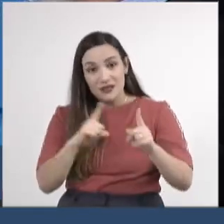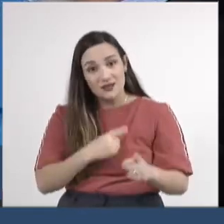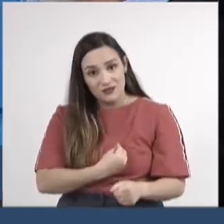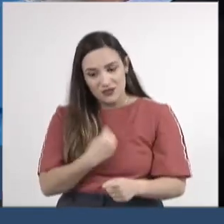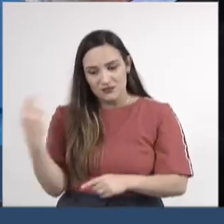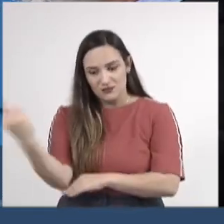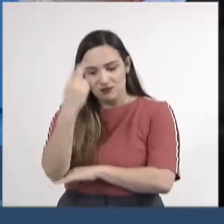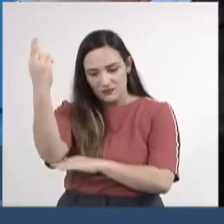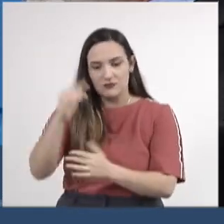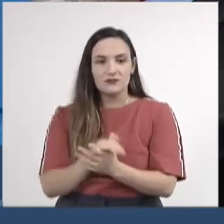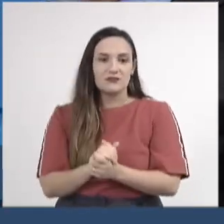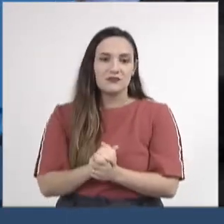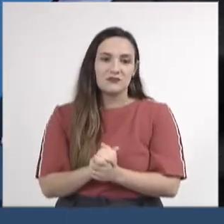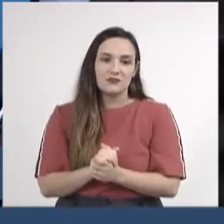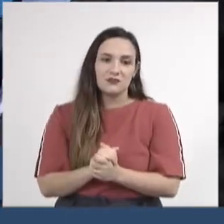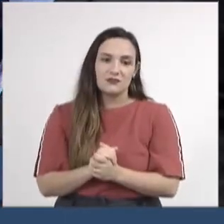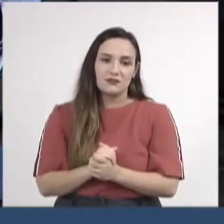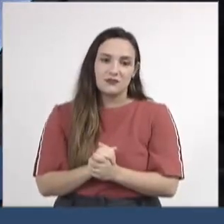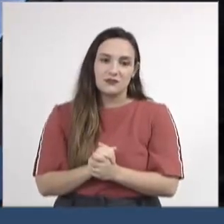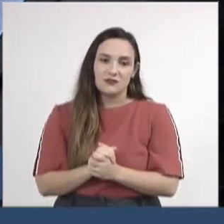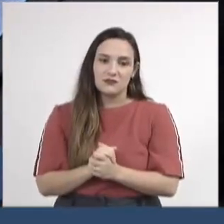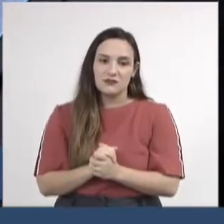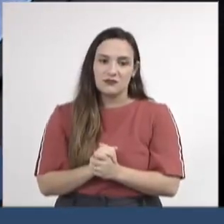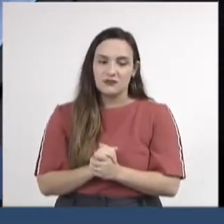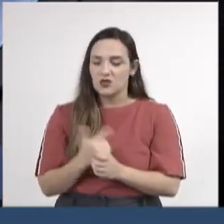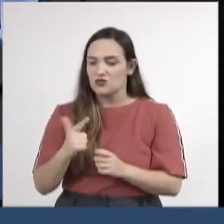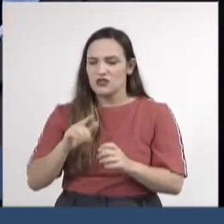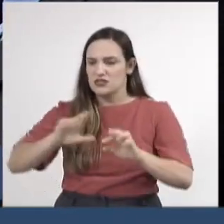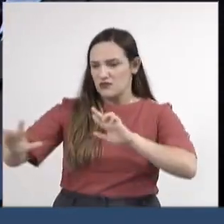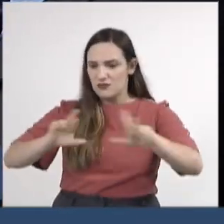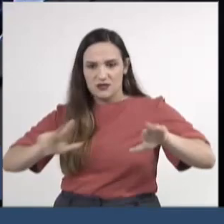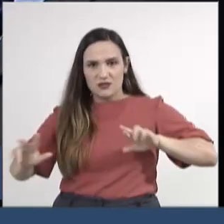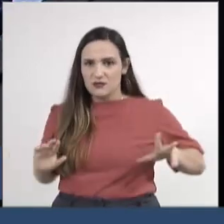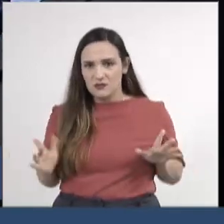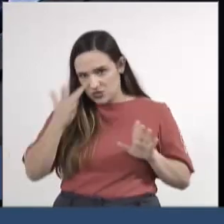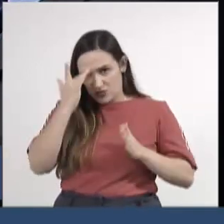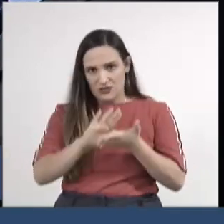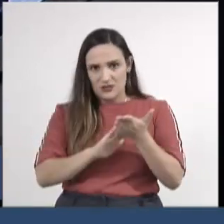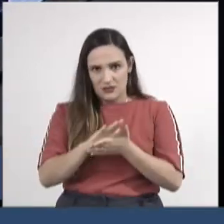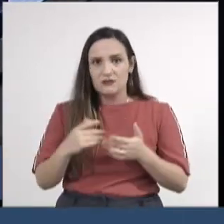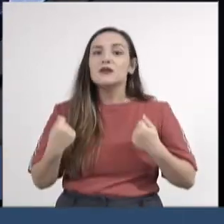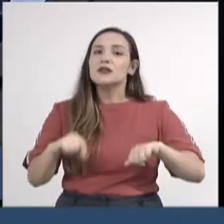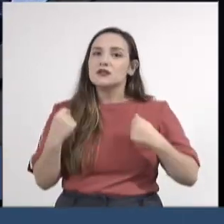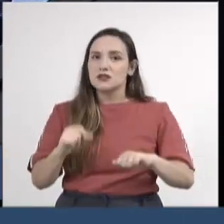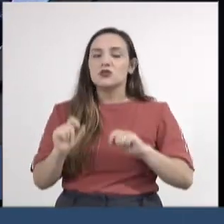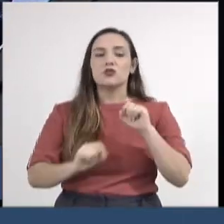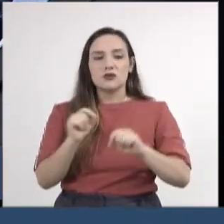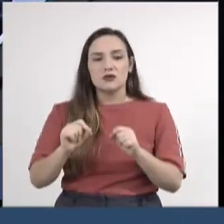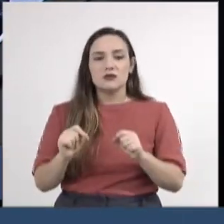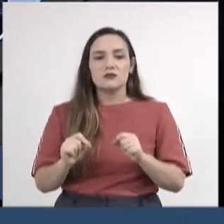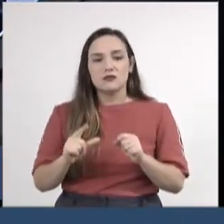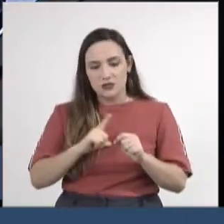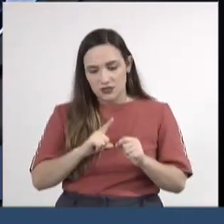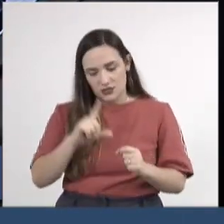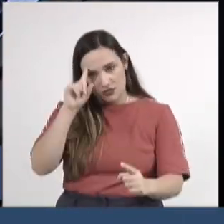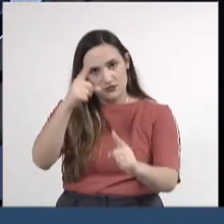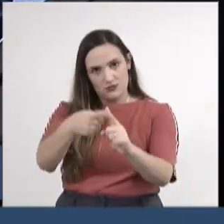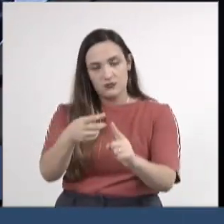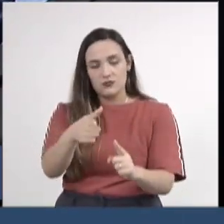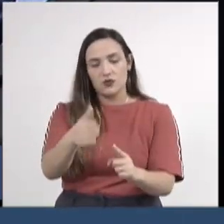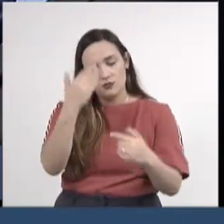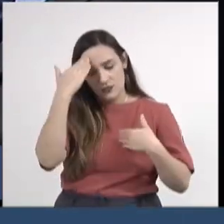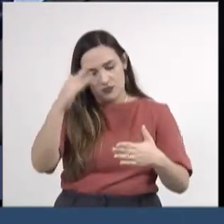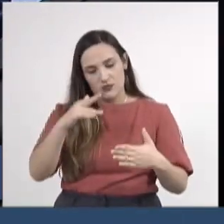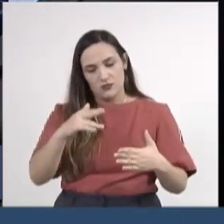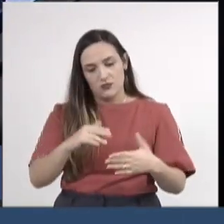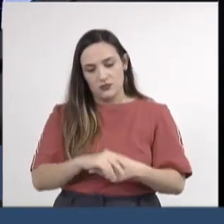Deus não fez e não faz e não fará acepção de ninguém, de ninguém. E é preciso que nós caminhemos nessa direção. Muito obrigado por